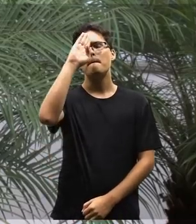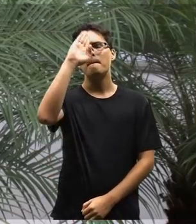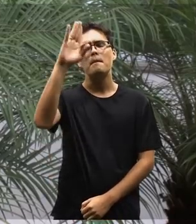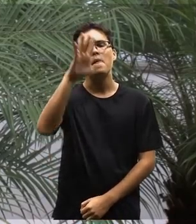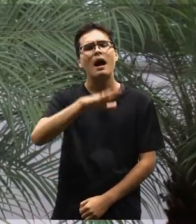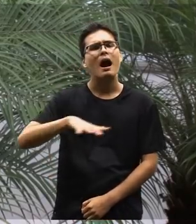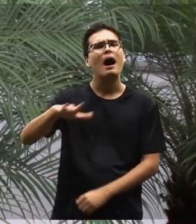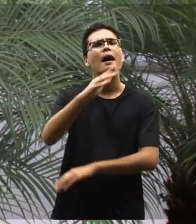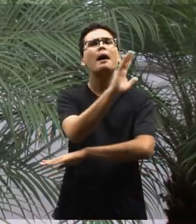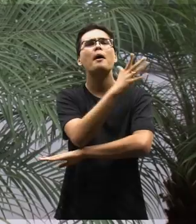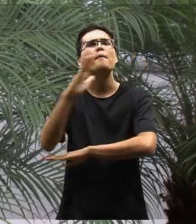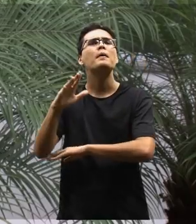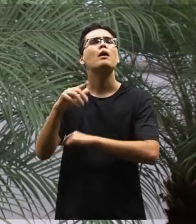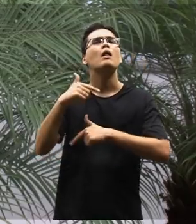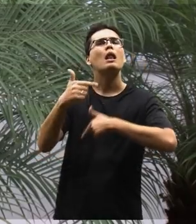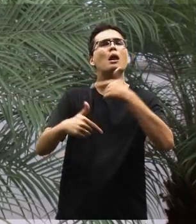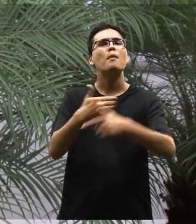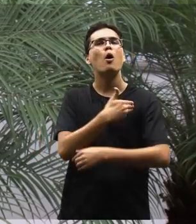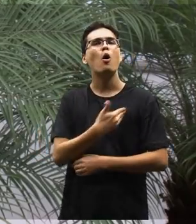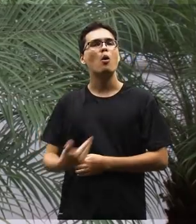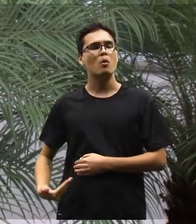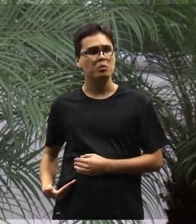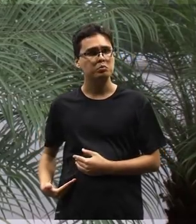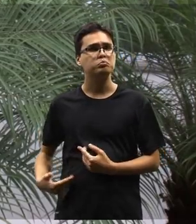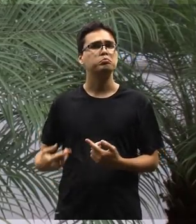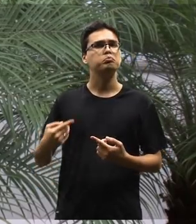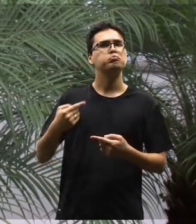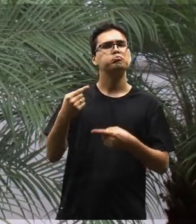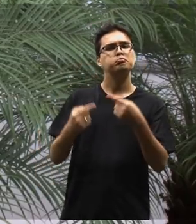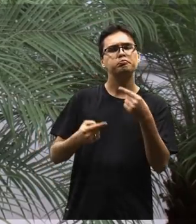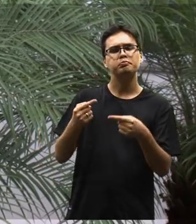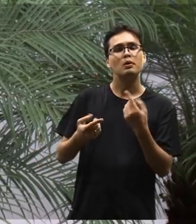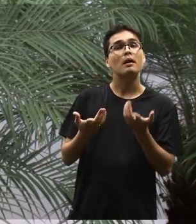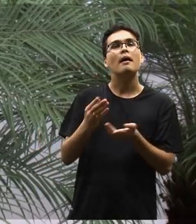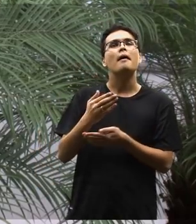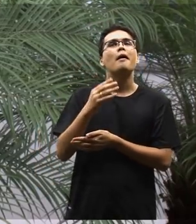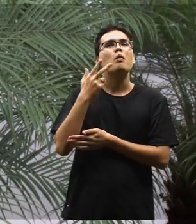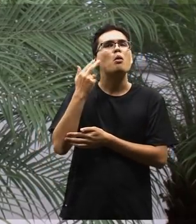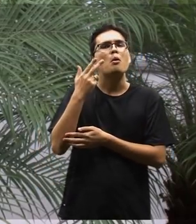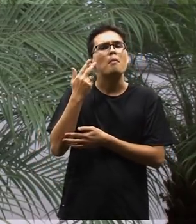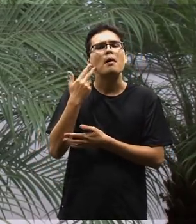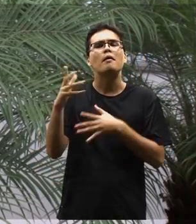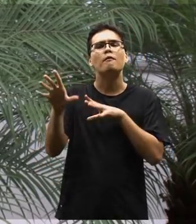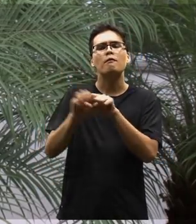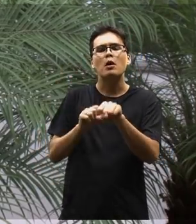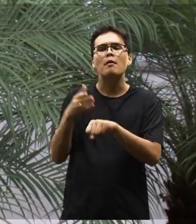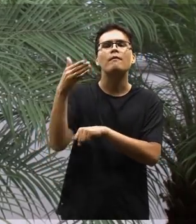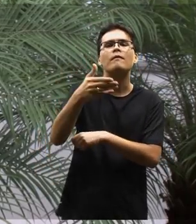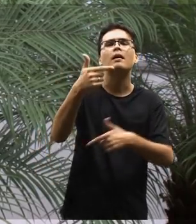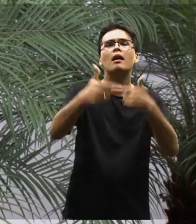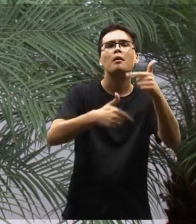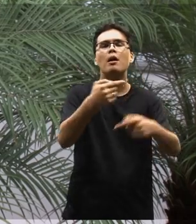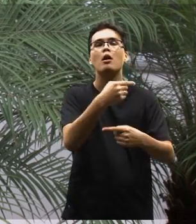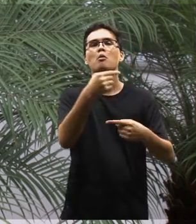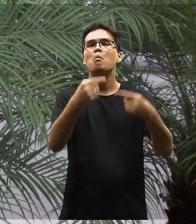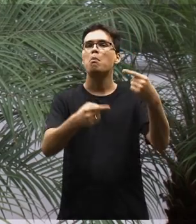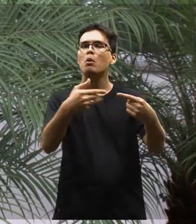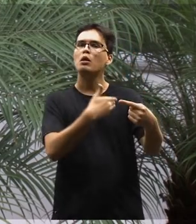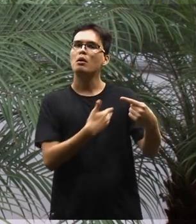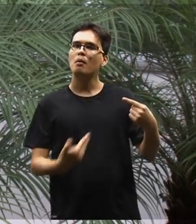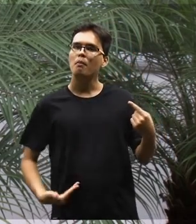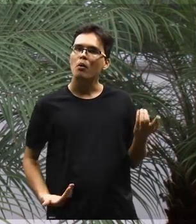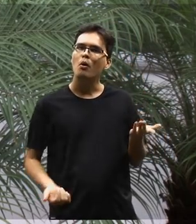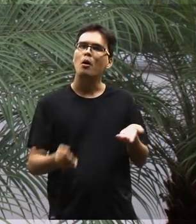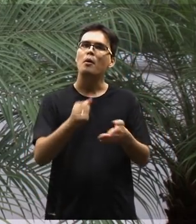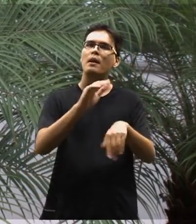Principalmente na área ambiental, a gente trabalha em órgãos públicos. É muito comum saírem pessoas que vão trabalhar com a questão de políticas